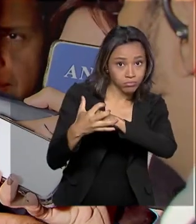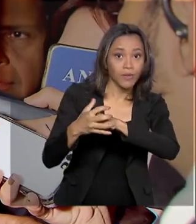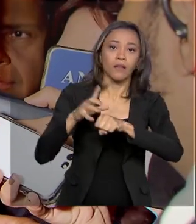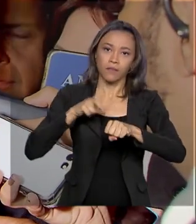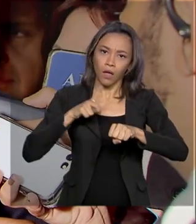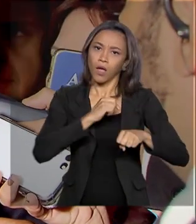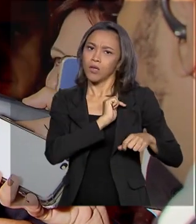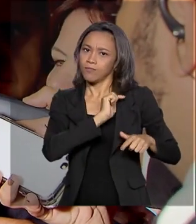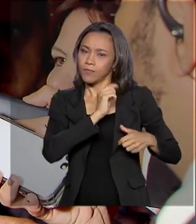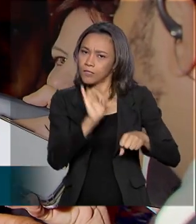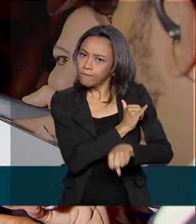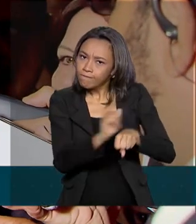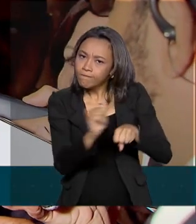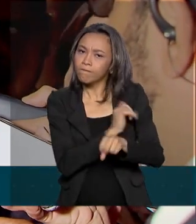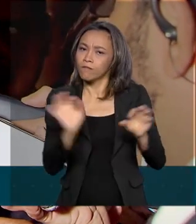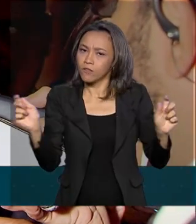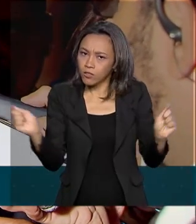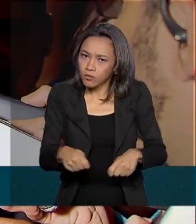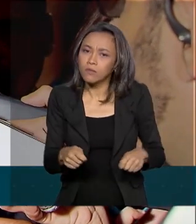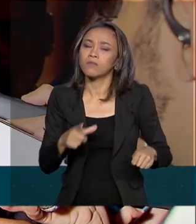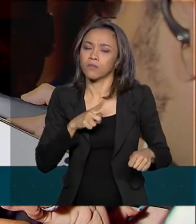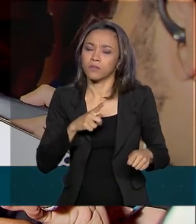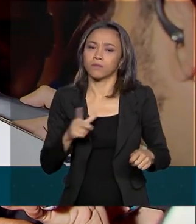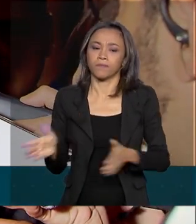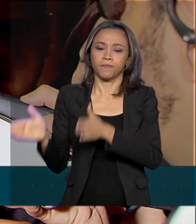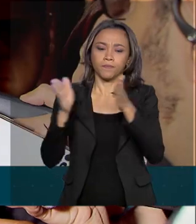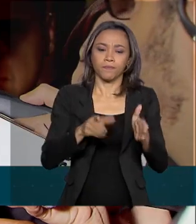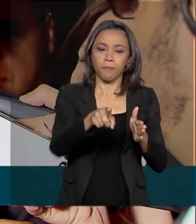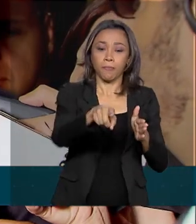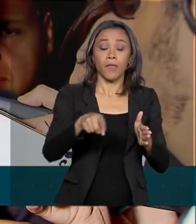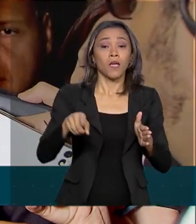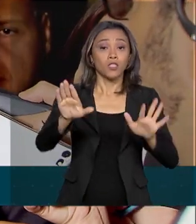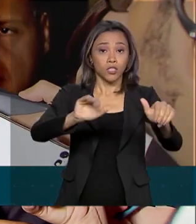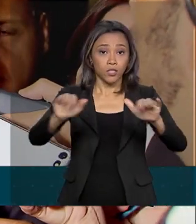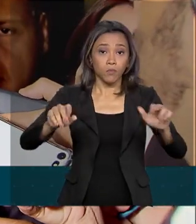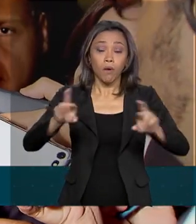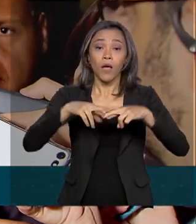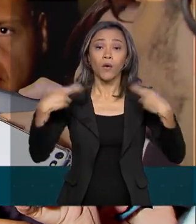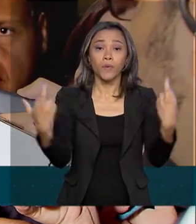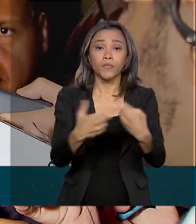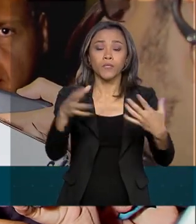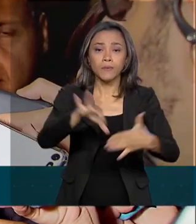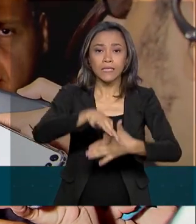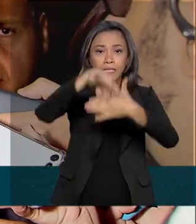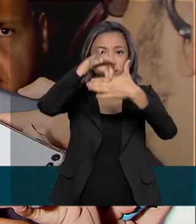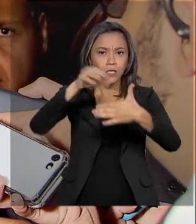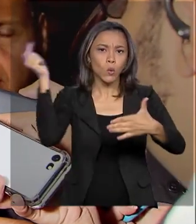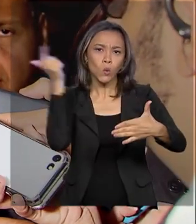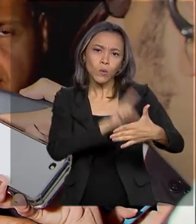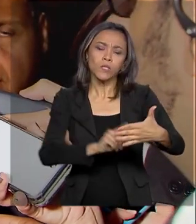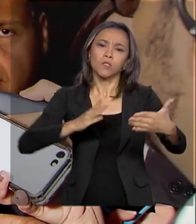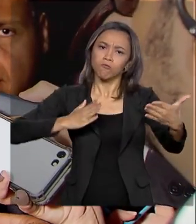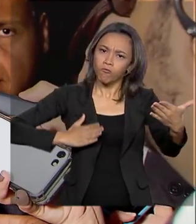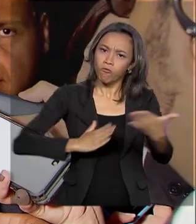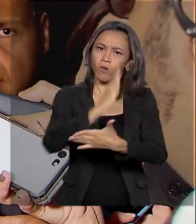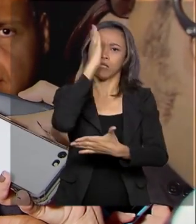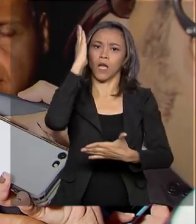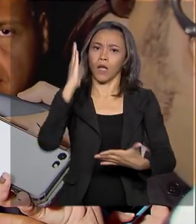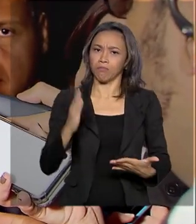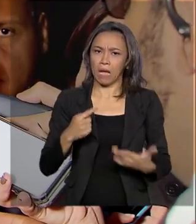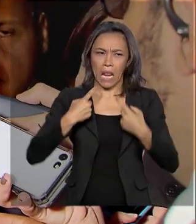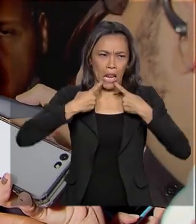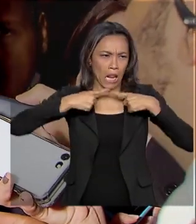O presidente Rodrigo Maia, muito solícito com os parlamentares, uma reunião de líderes, reconheceram a urgência e votaram praticamente sem